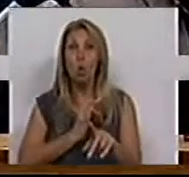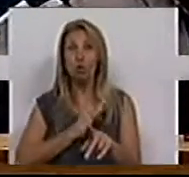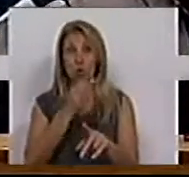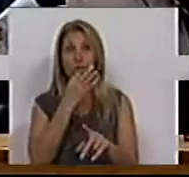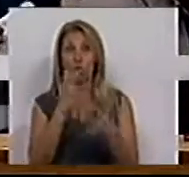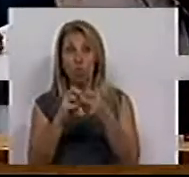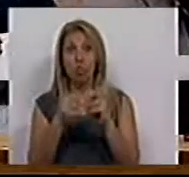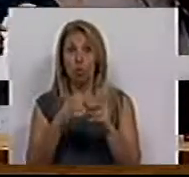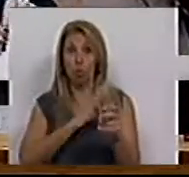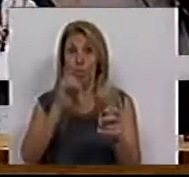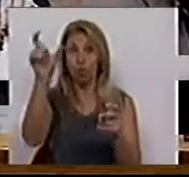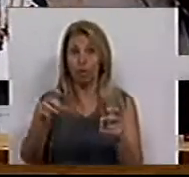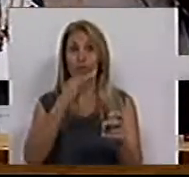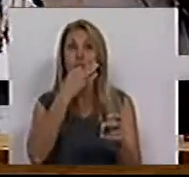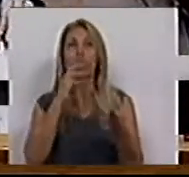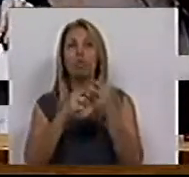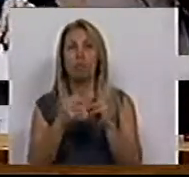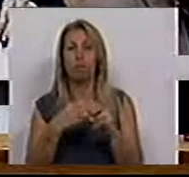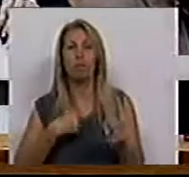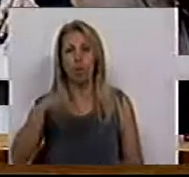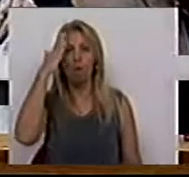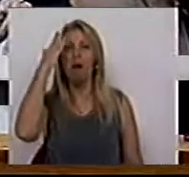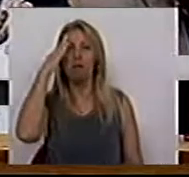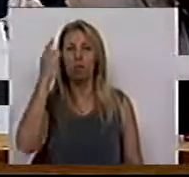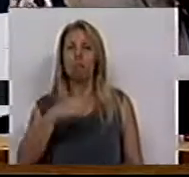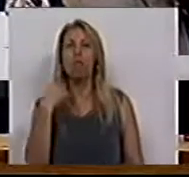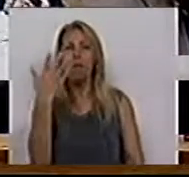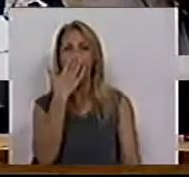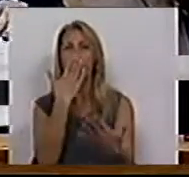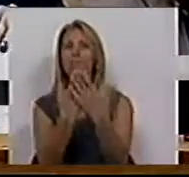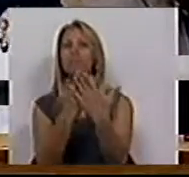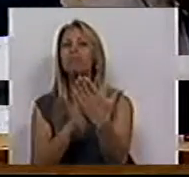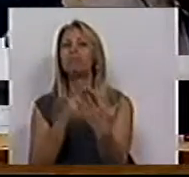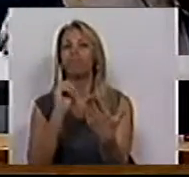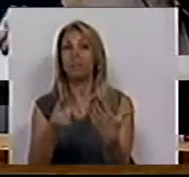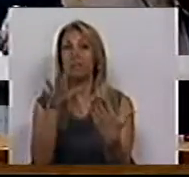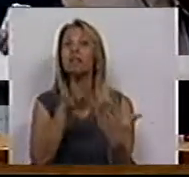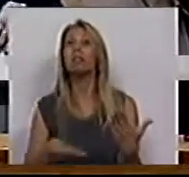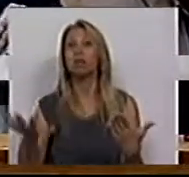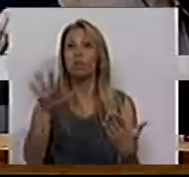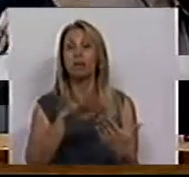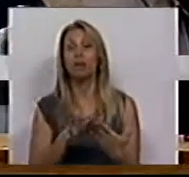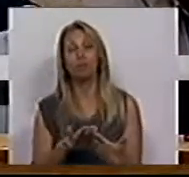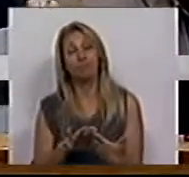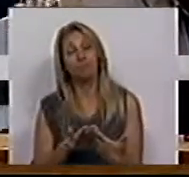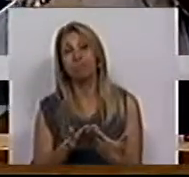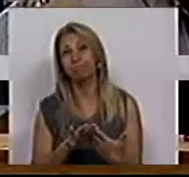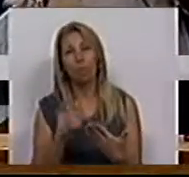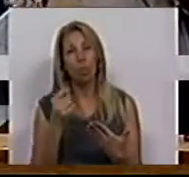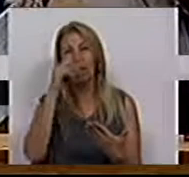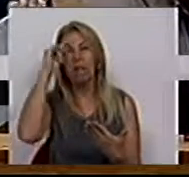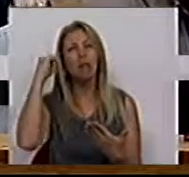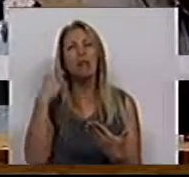Eu acho que nós estamos perante uma situação que é uma situação que não tem, até é difícil